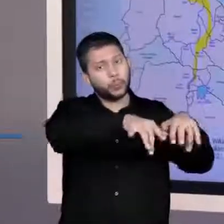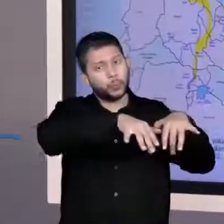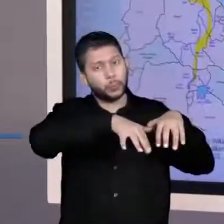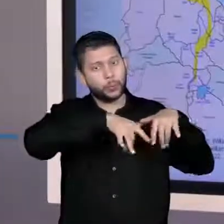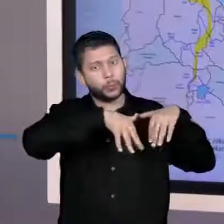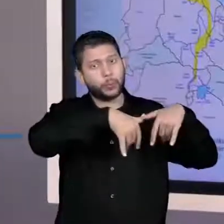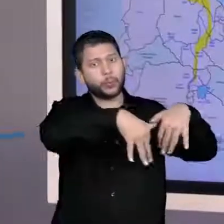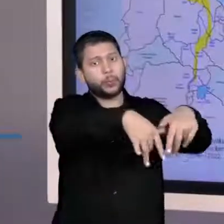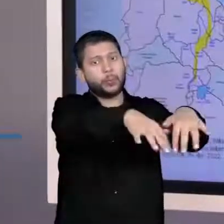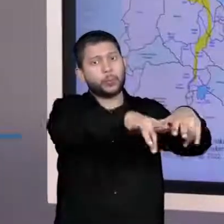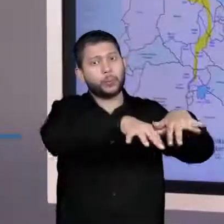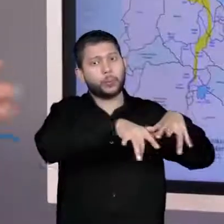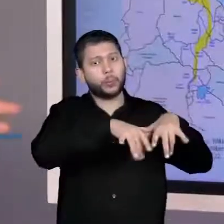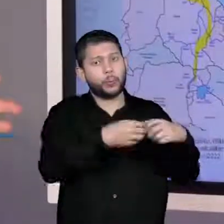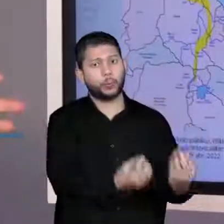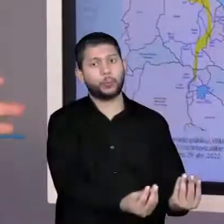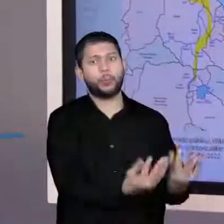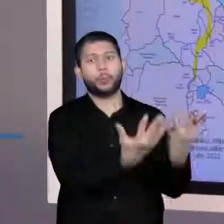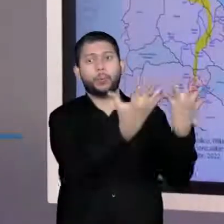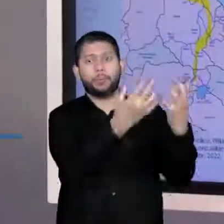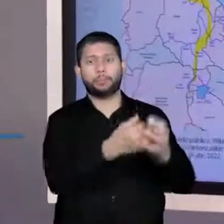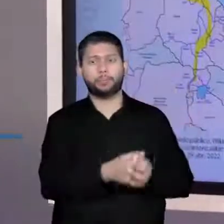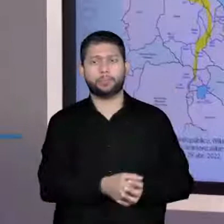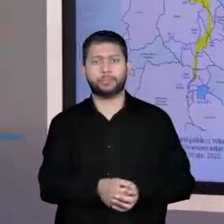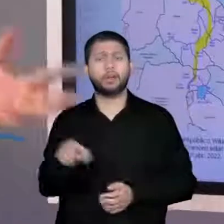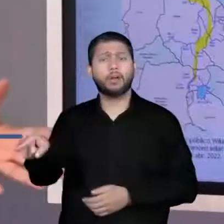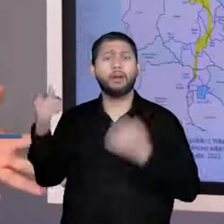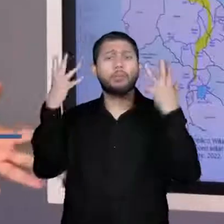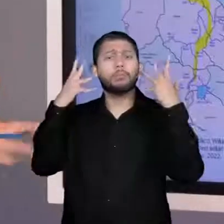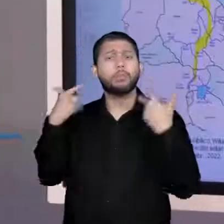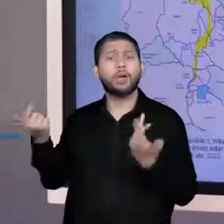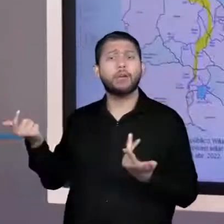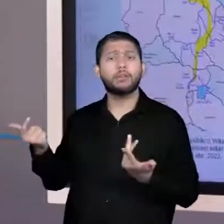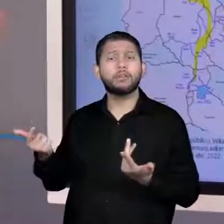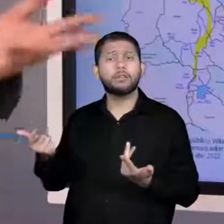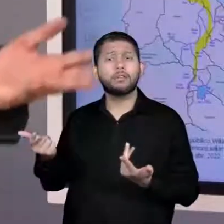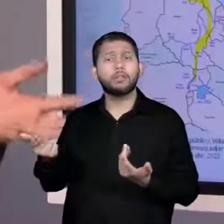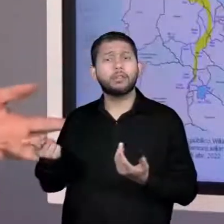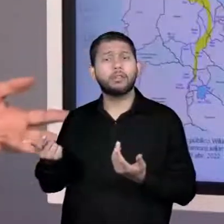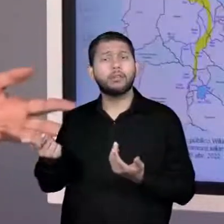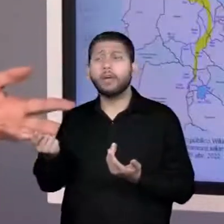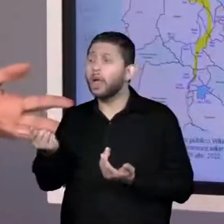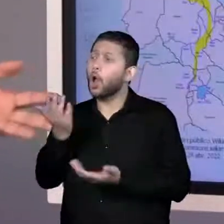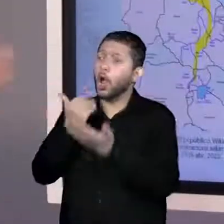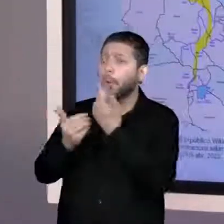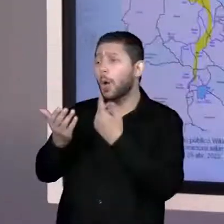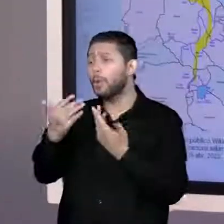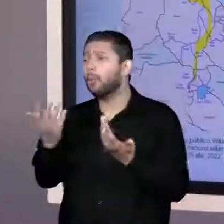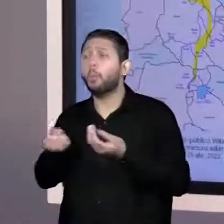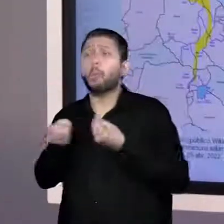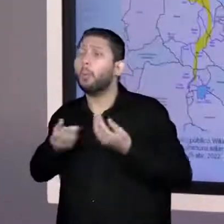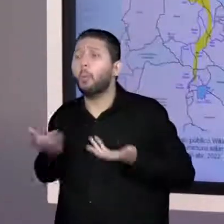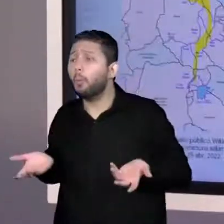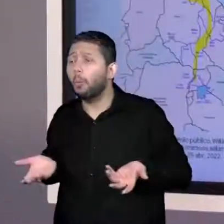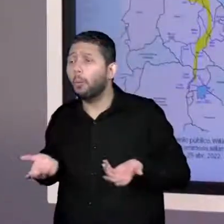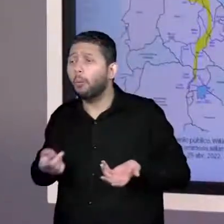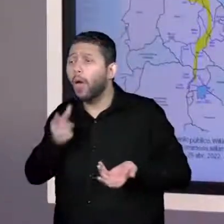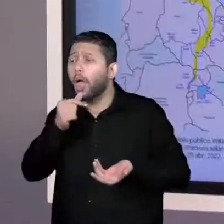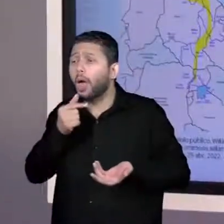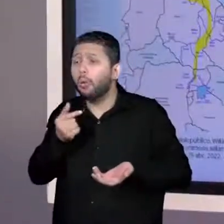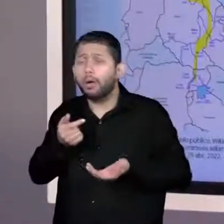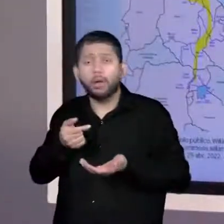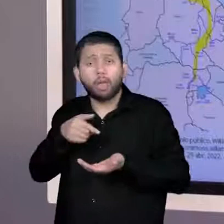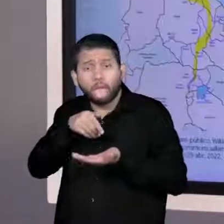vou fazer plantação sem ter a água para regar a plantação? Então, veja só,